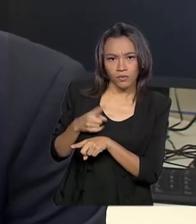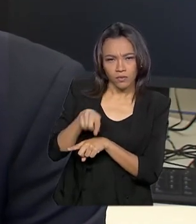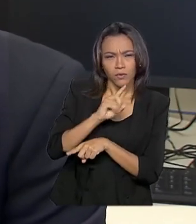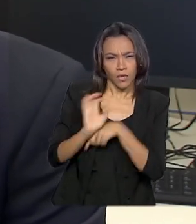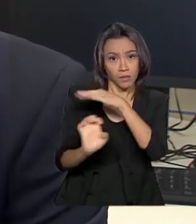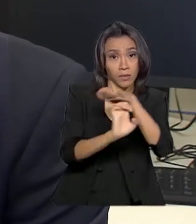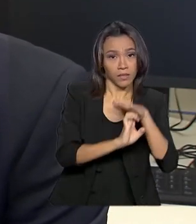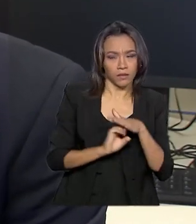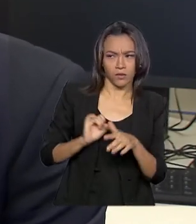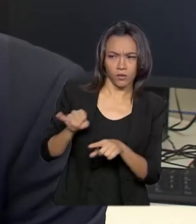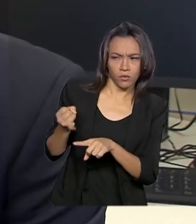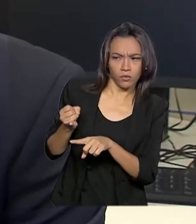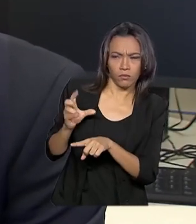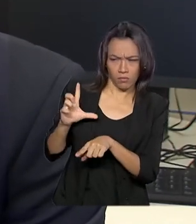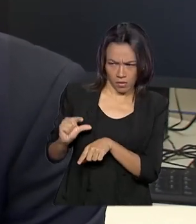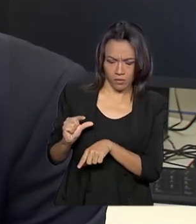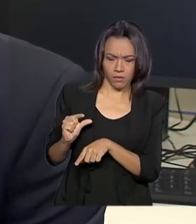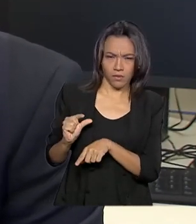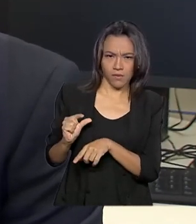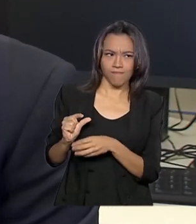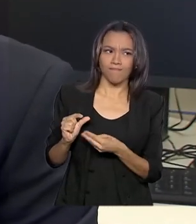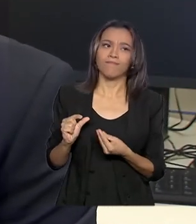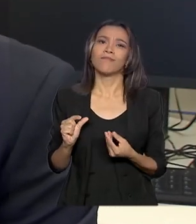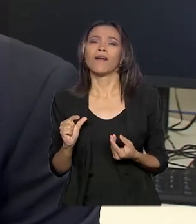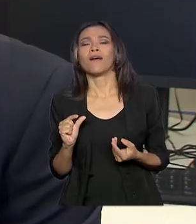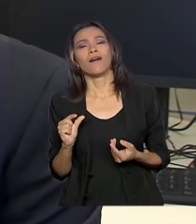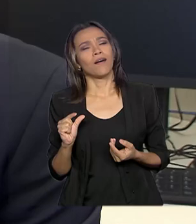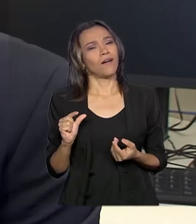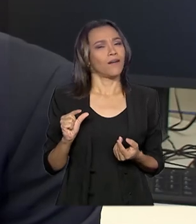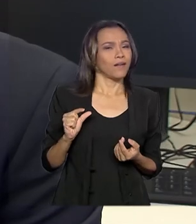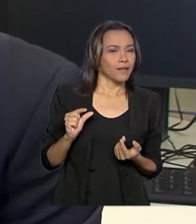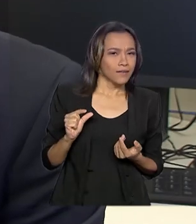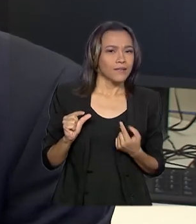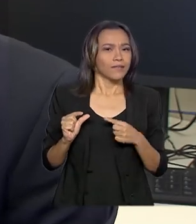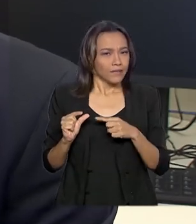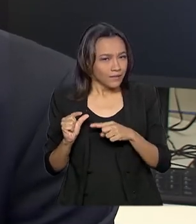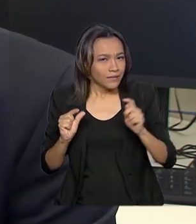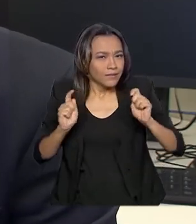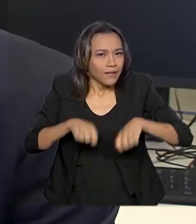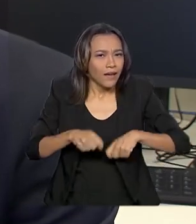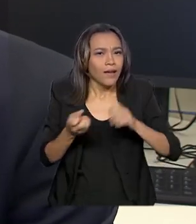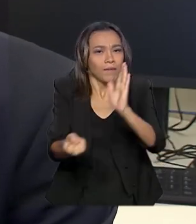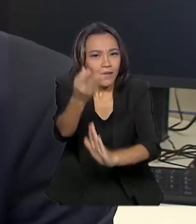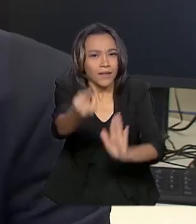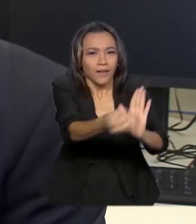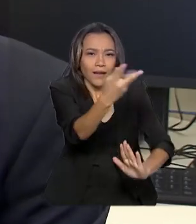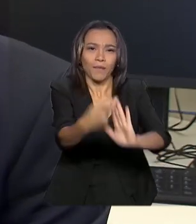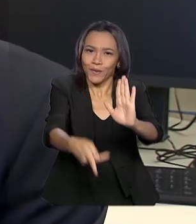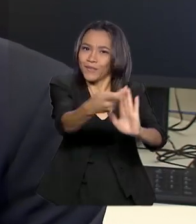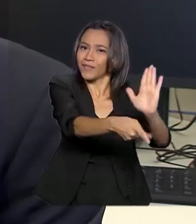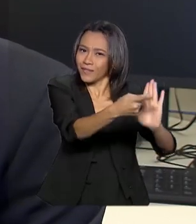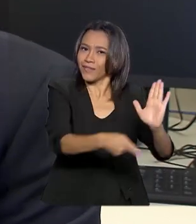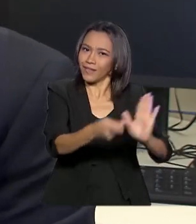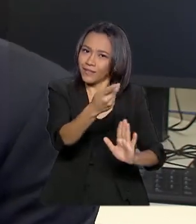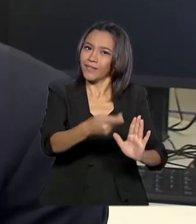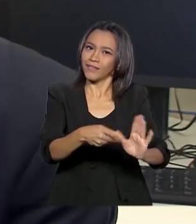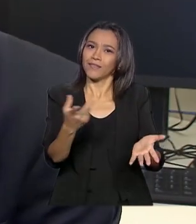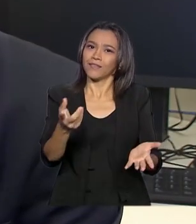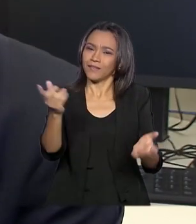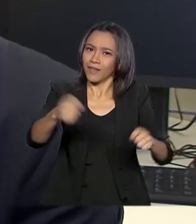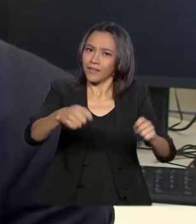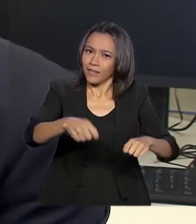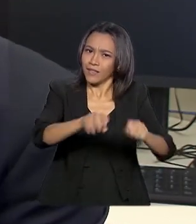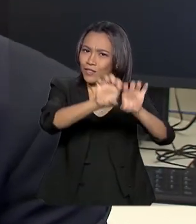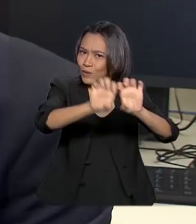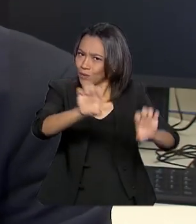E se essa taxa está muito baixa, muito provavelmente, mais projetos de investimento vão se tornar viáveis. Isso significa